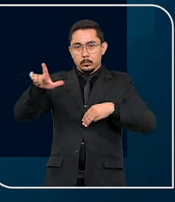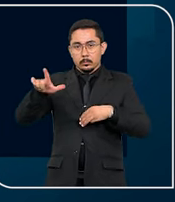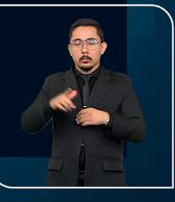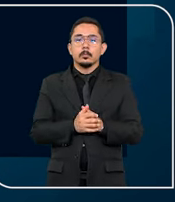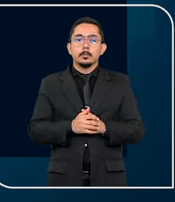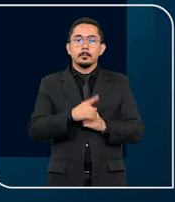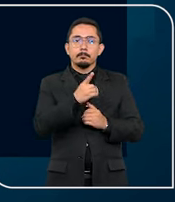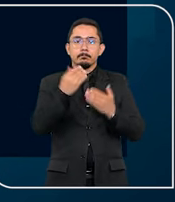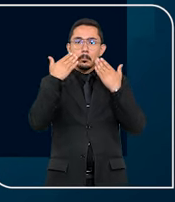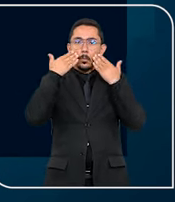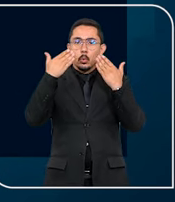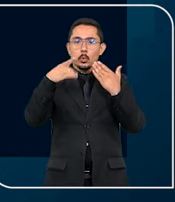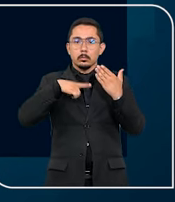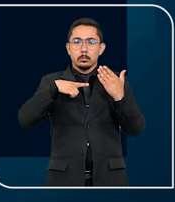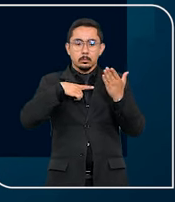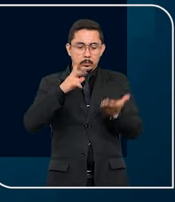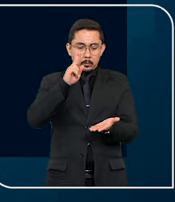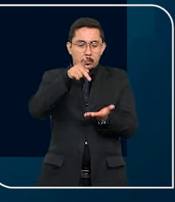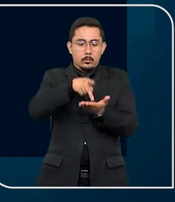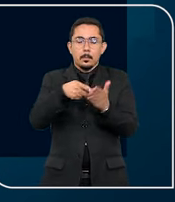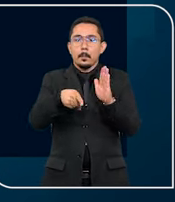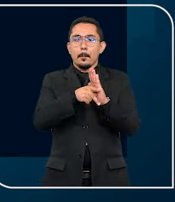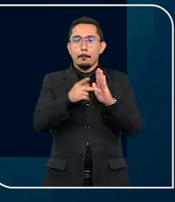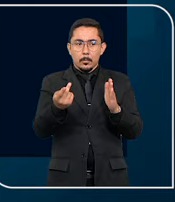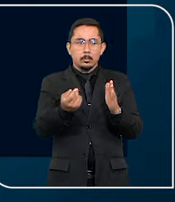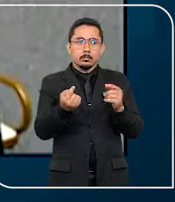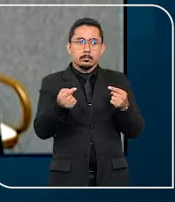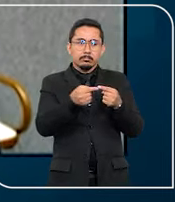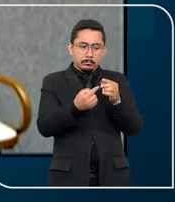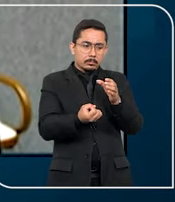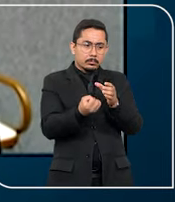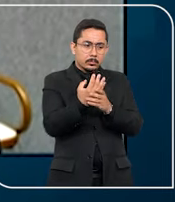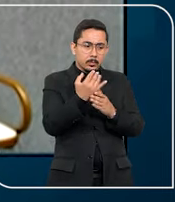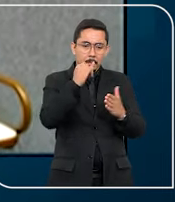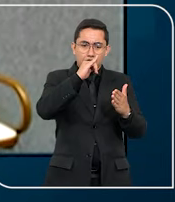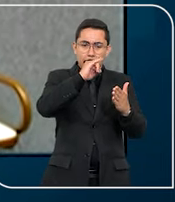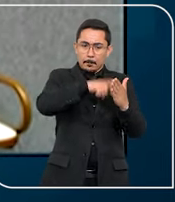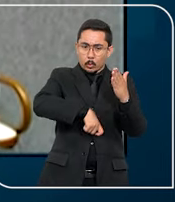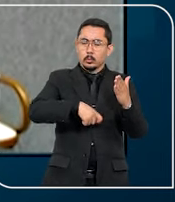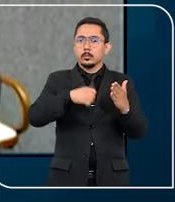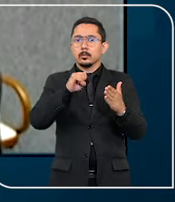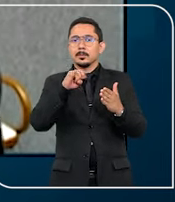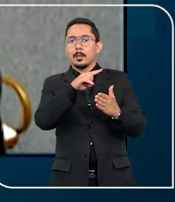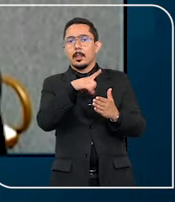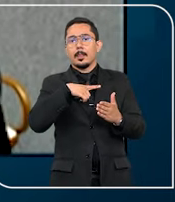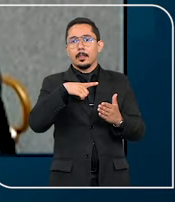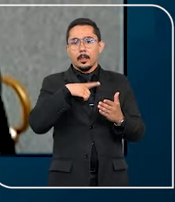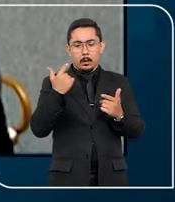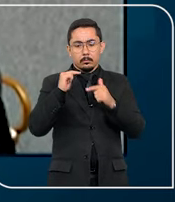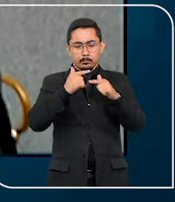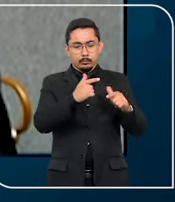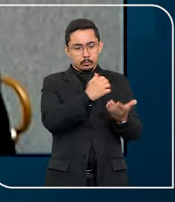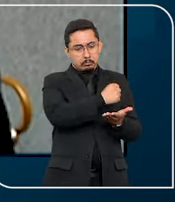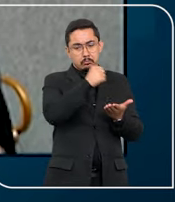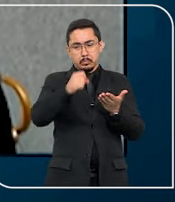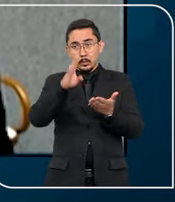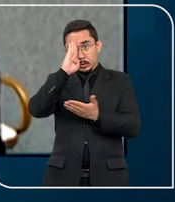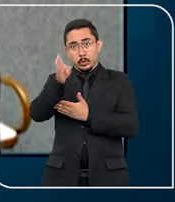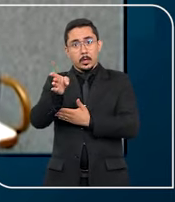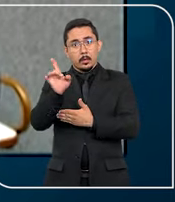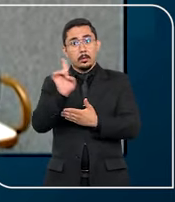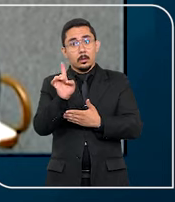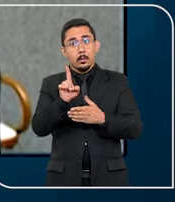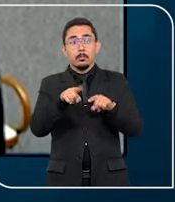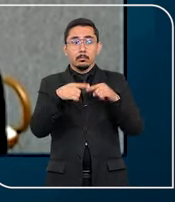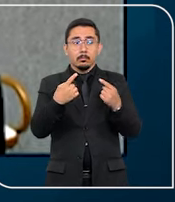Gurgel de Faria, apontou que não há fato gerador do imposto se as cotas estão sendo transferidas aos herdeiros diretamente e não